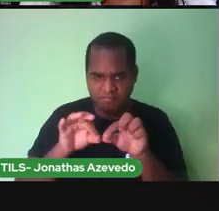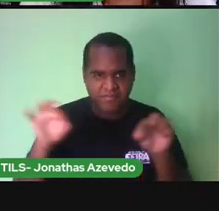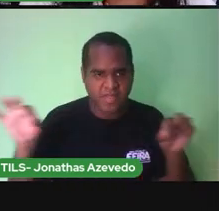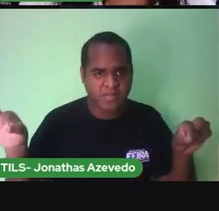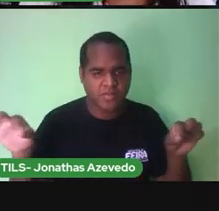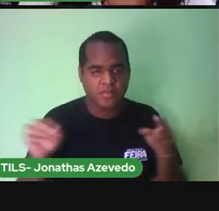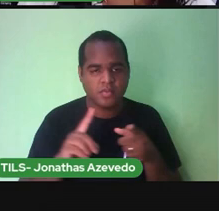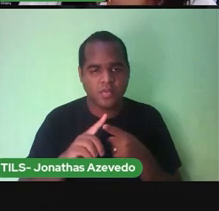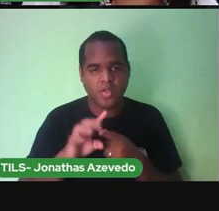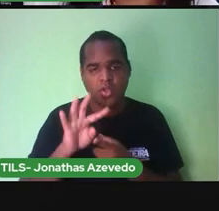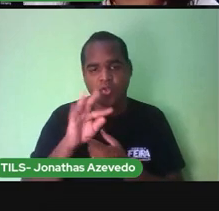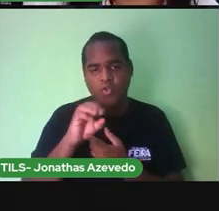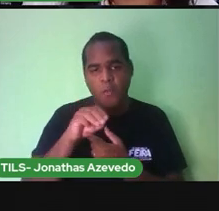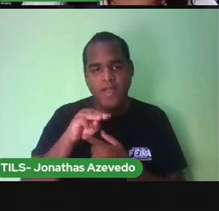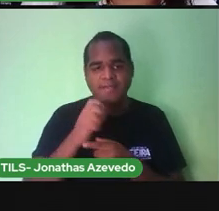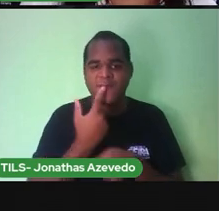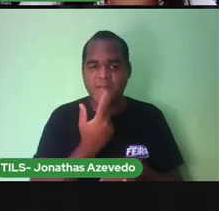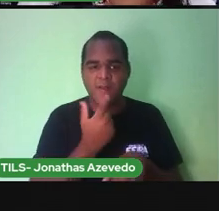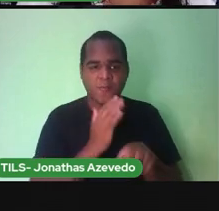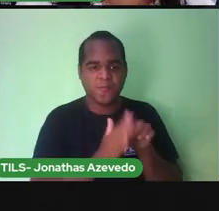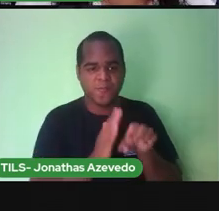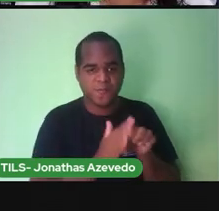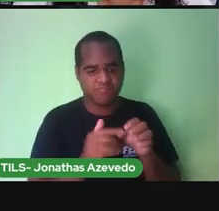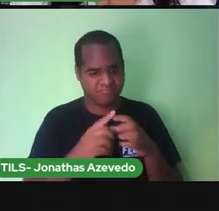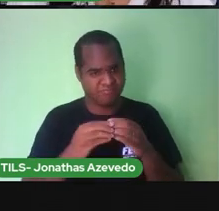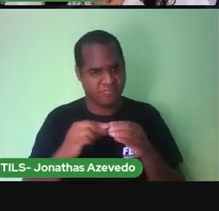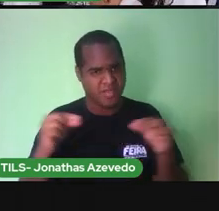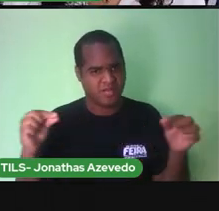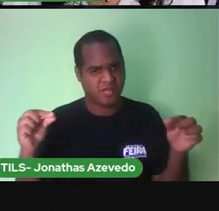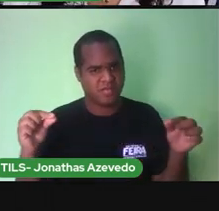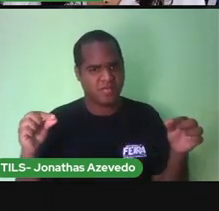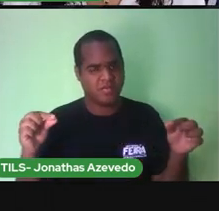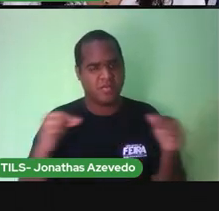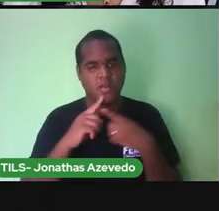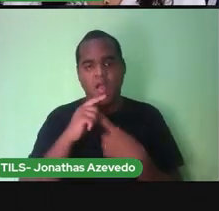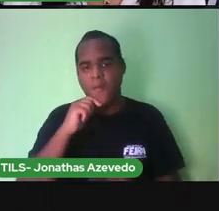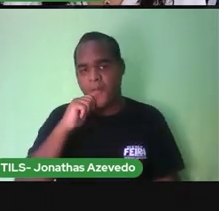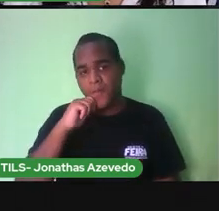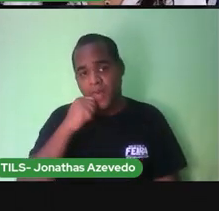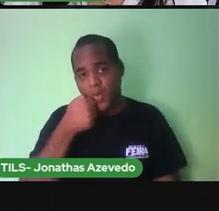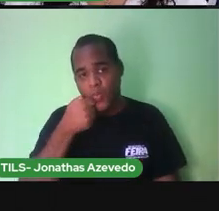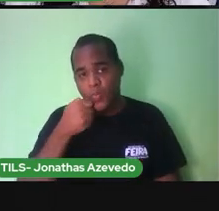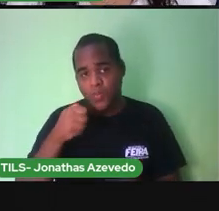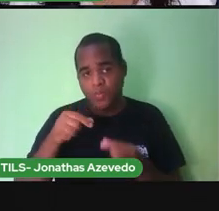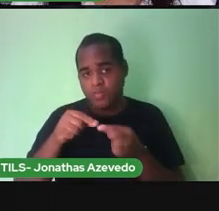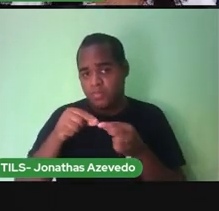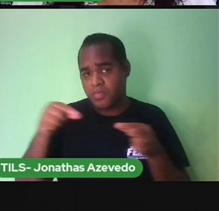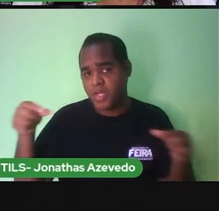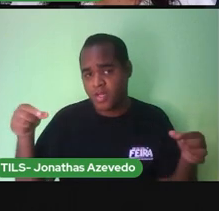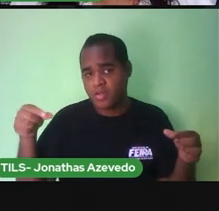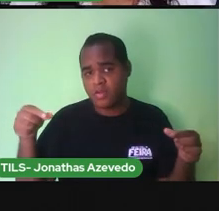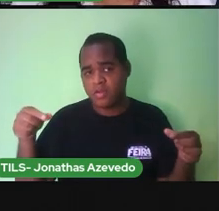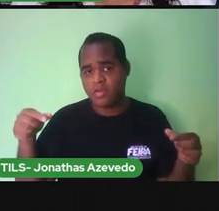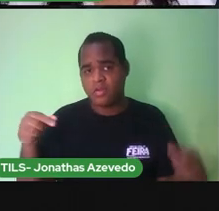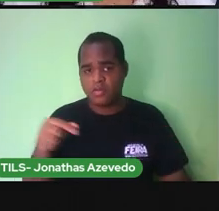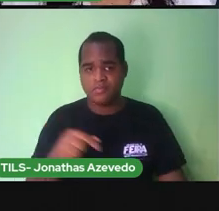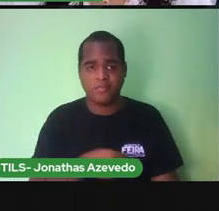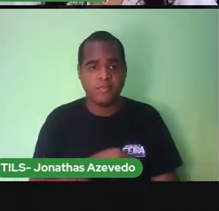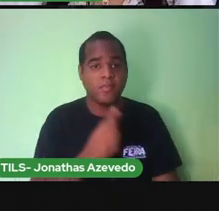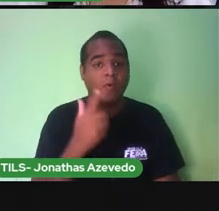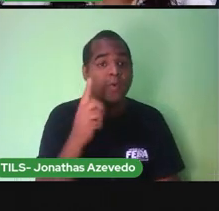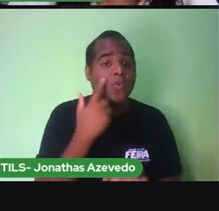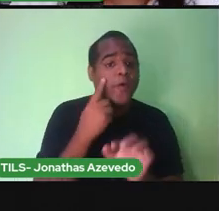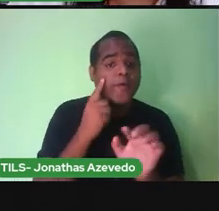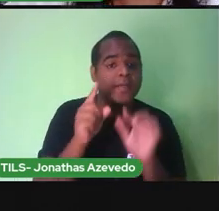Tomate Você compraria No metro? Pão Então quais são Esses objetos